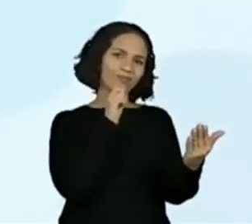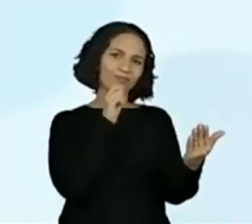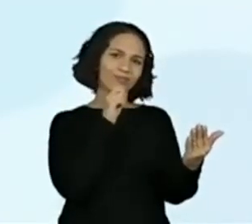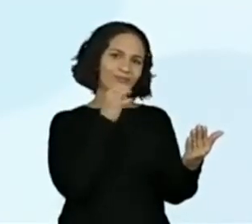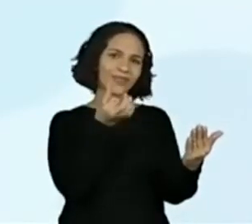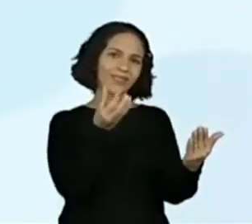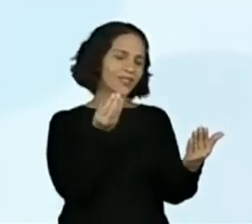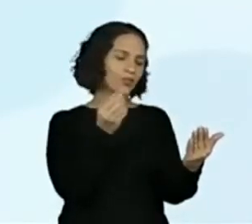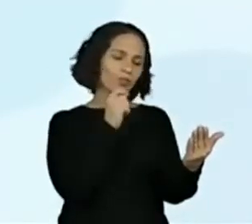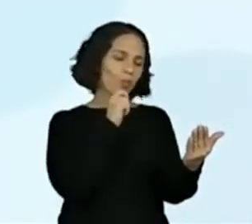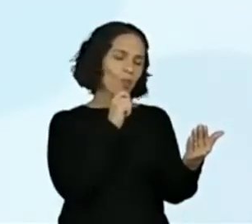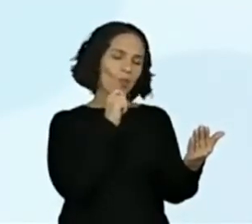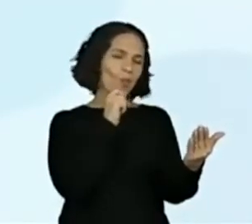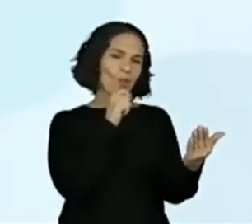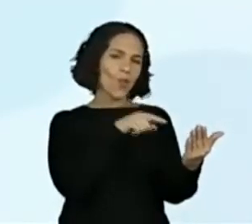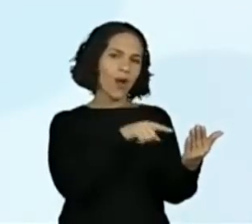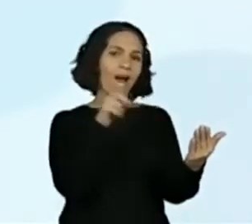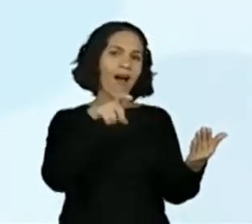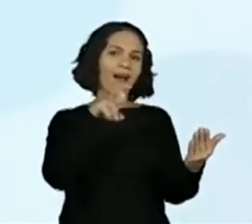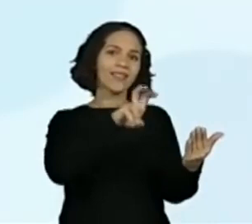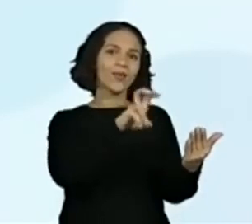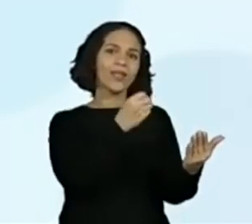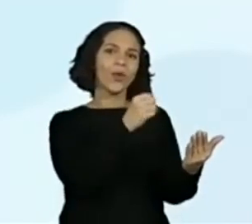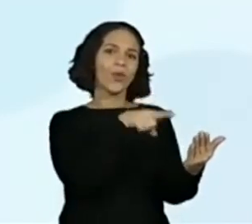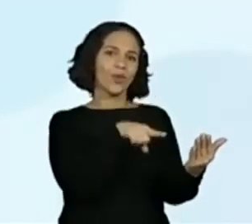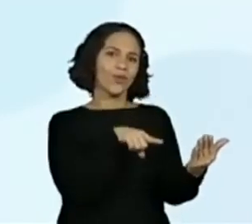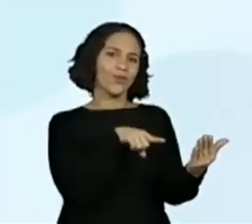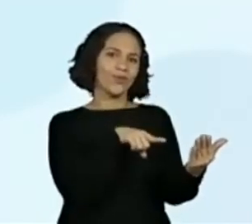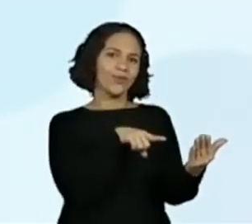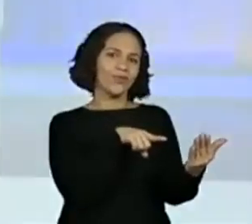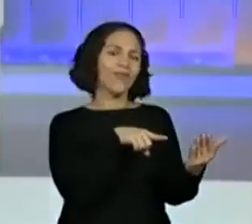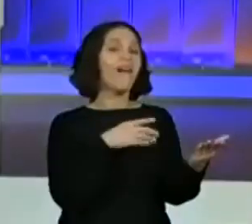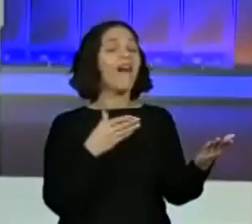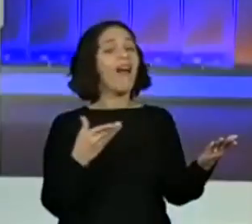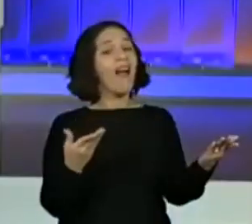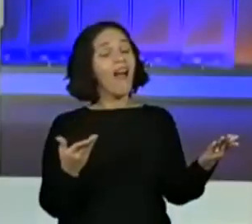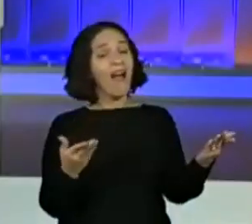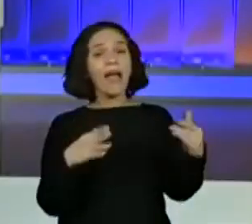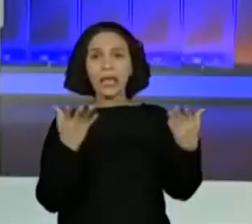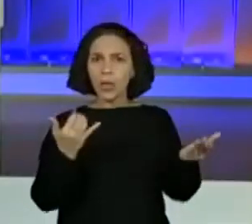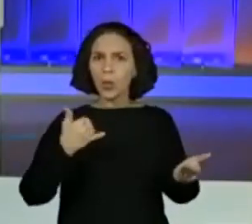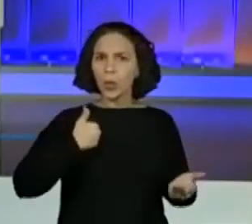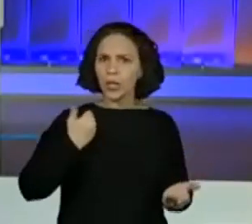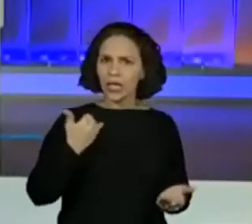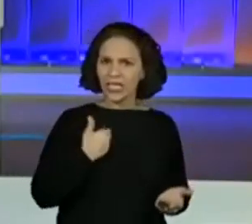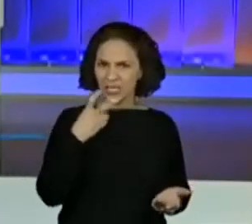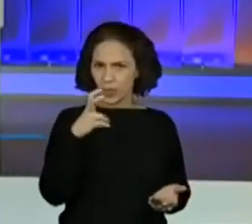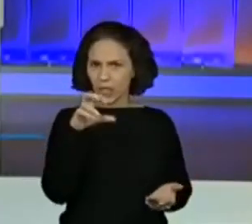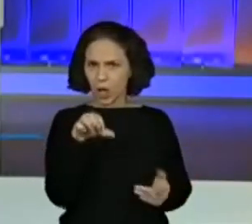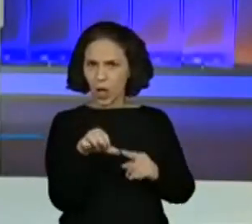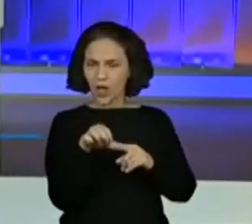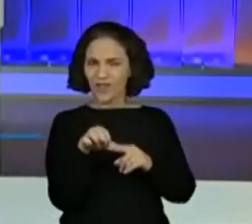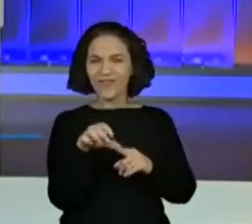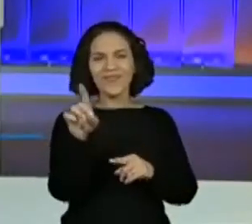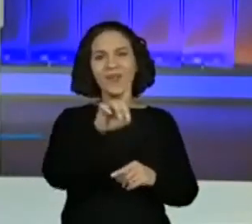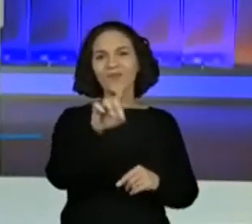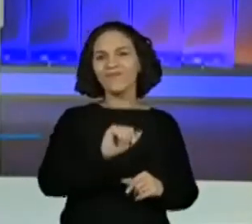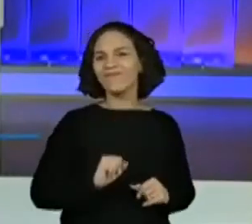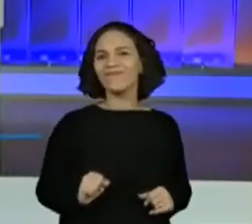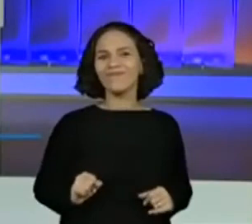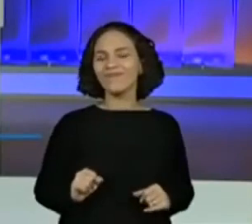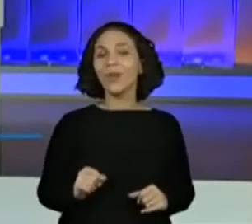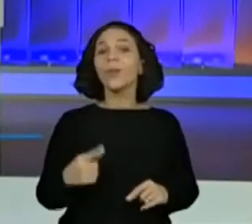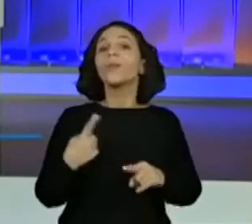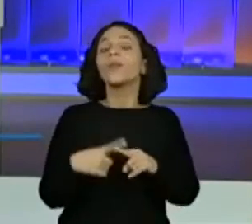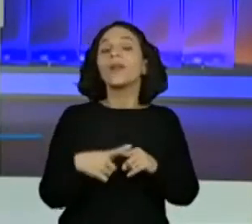completado ainda 60 anos, certo? Ah, Prô, mas então ele tinha 59? Também não.